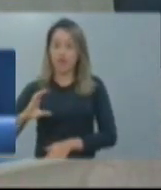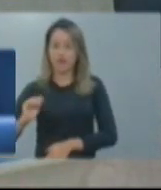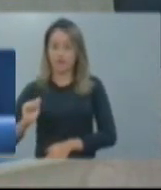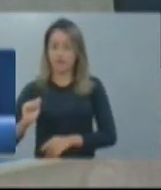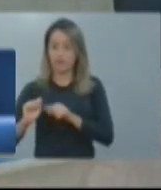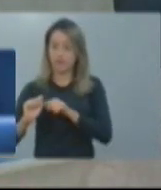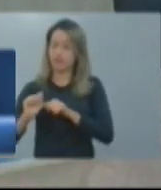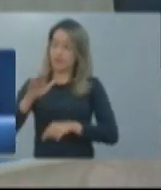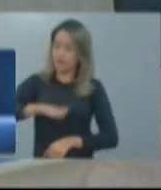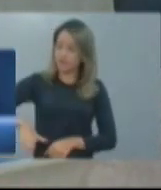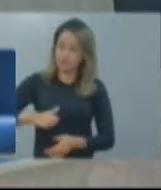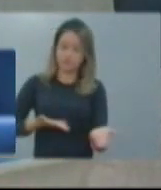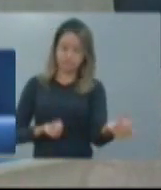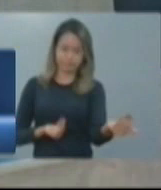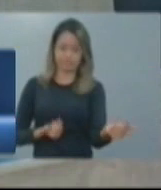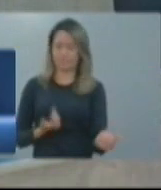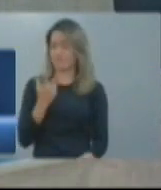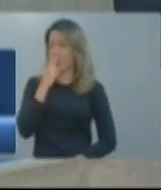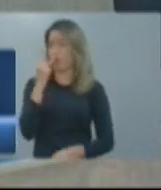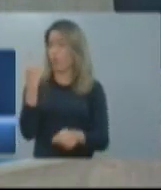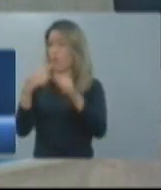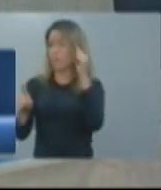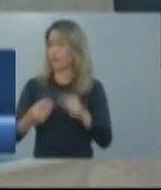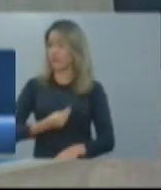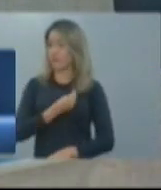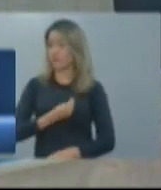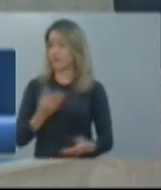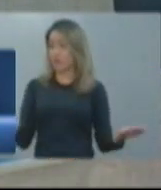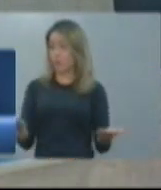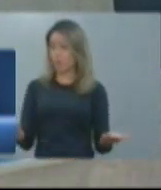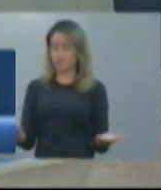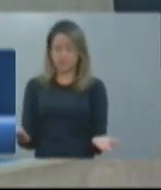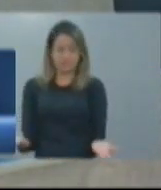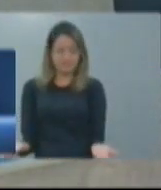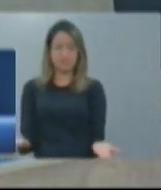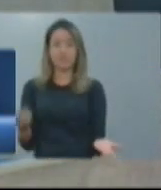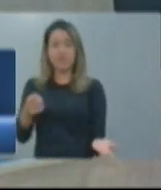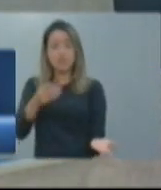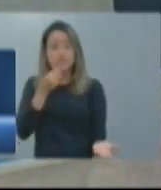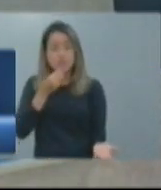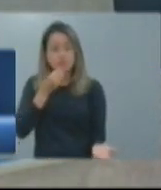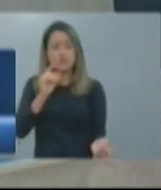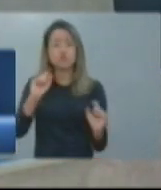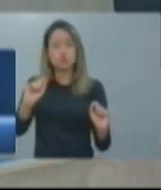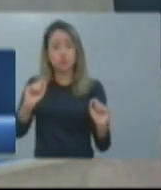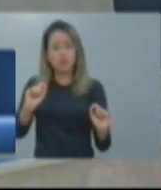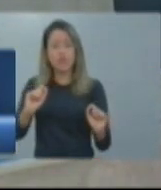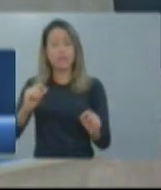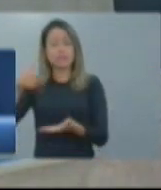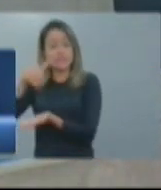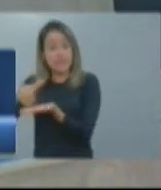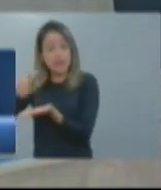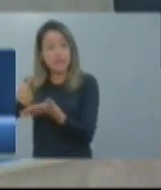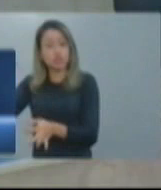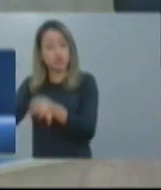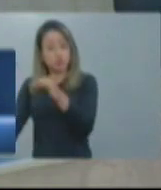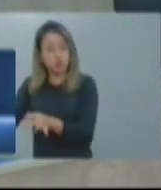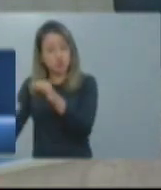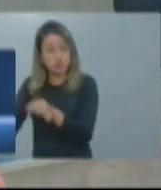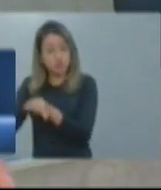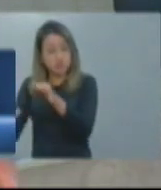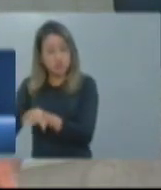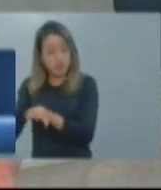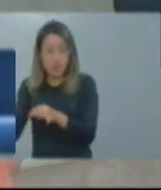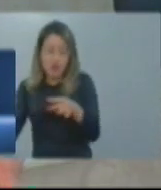realidade. Primeiro, essas casas de recuperação de menores deviam ser vinculadas à Secretaria de Justiça e não de ação